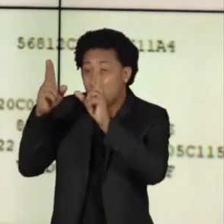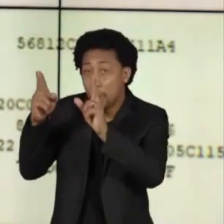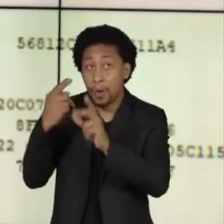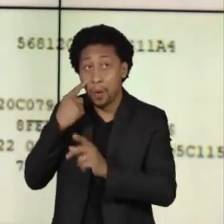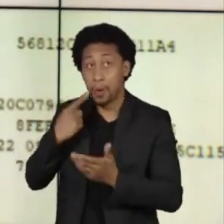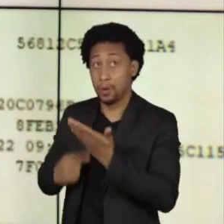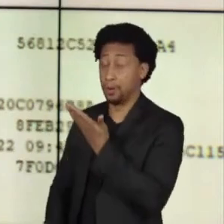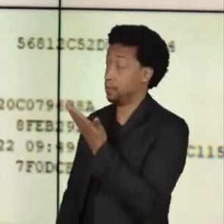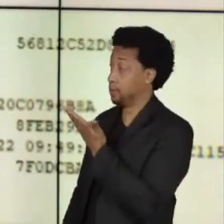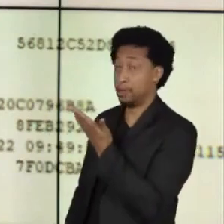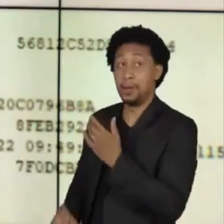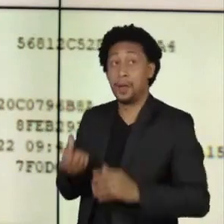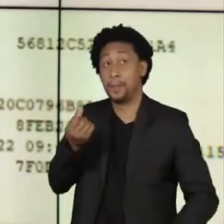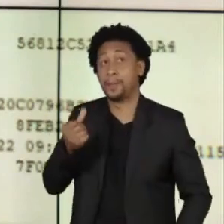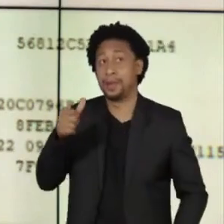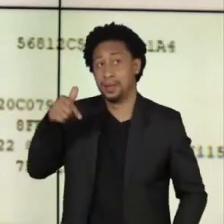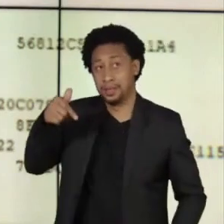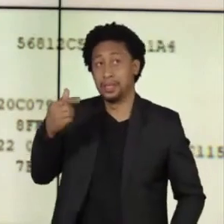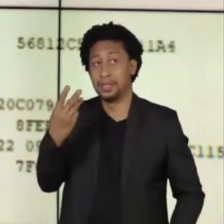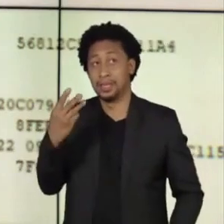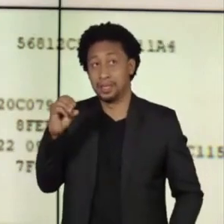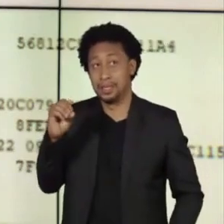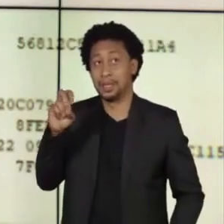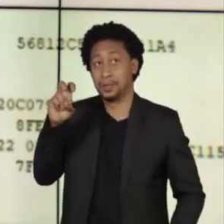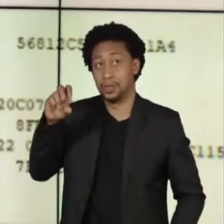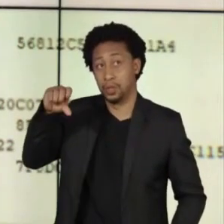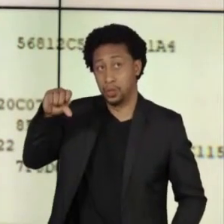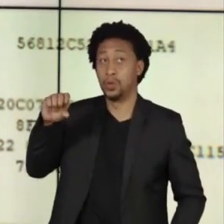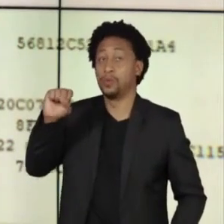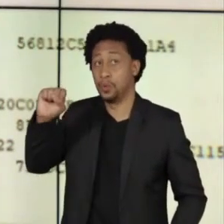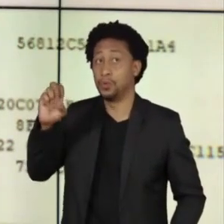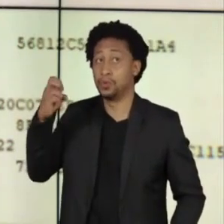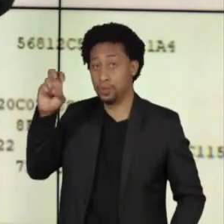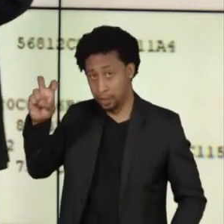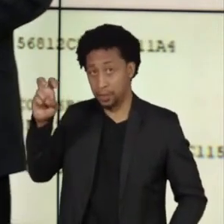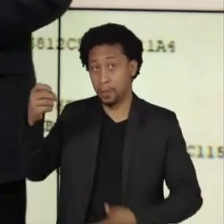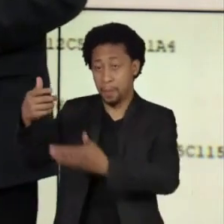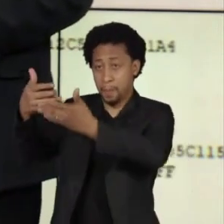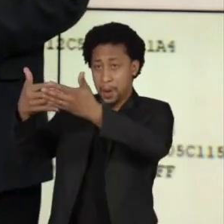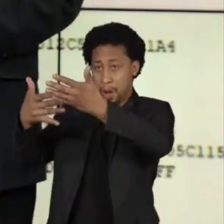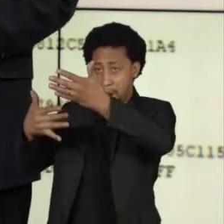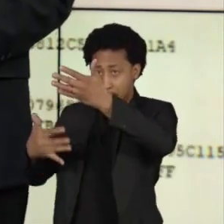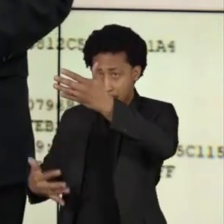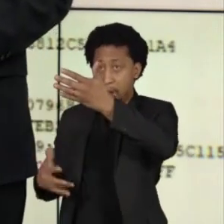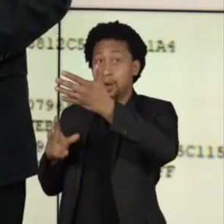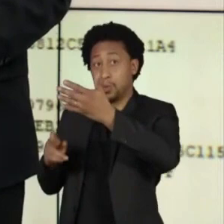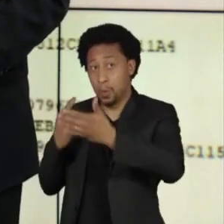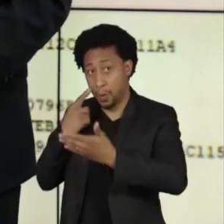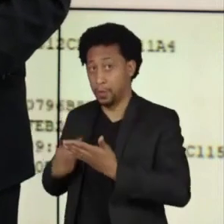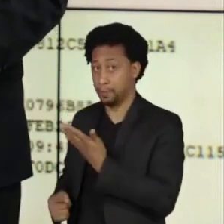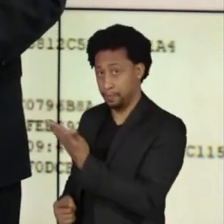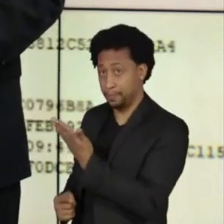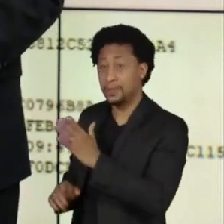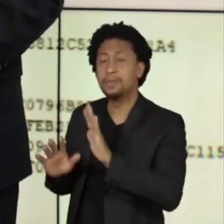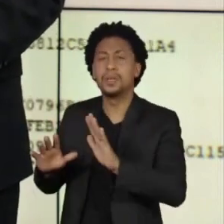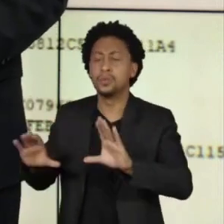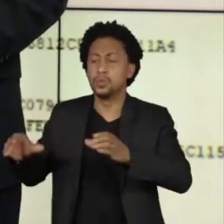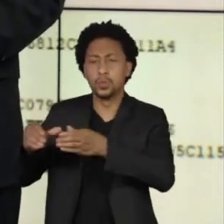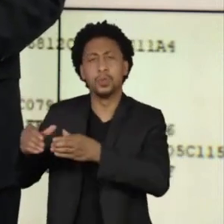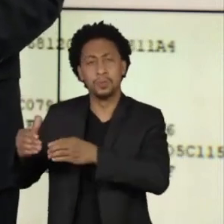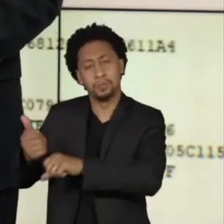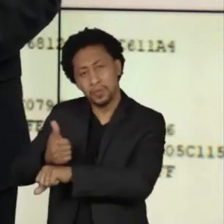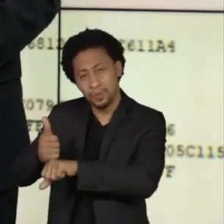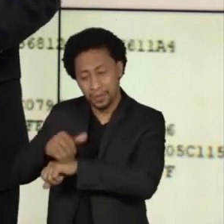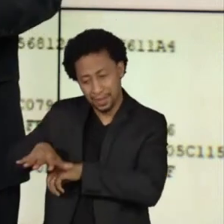67305985. Mas segundo especialistas em tecnologia, este dado é apenas um